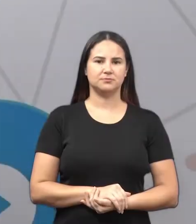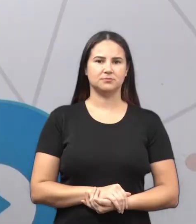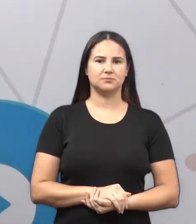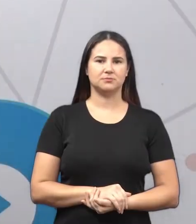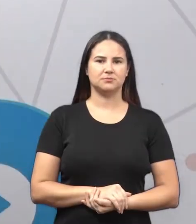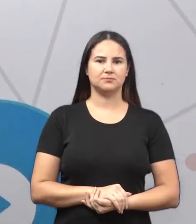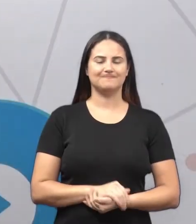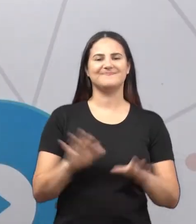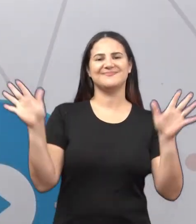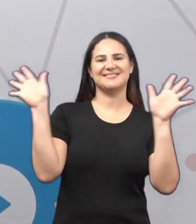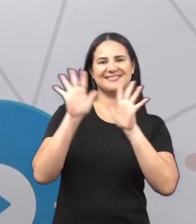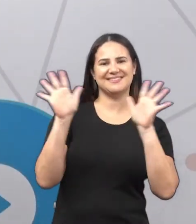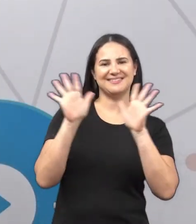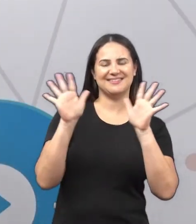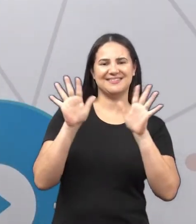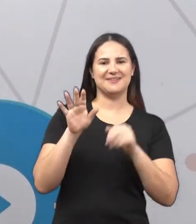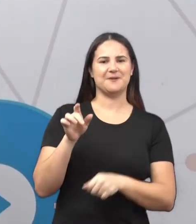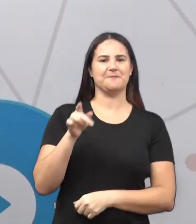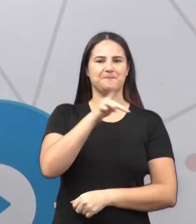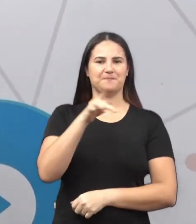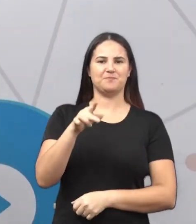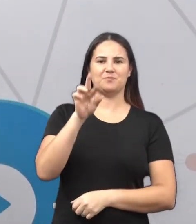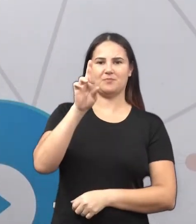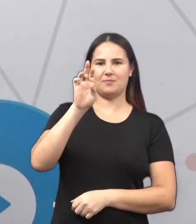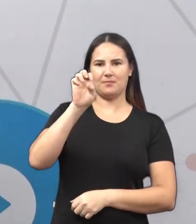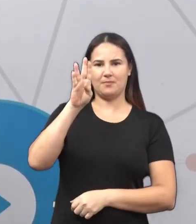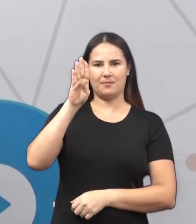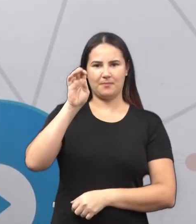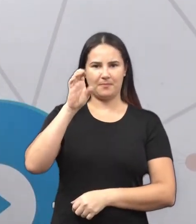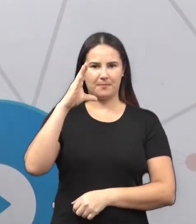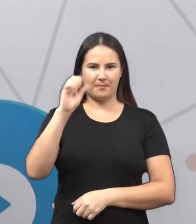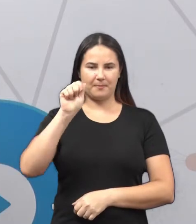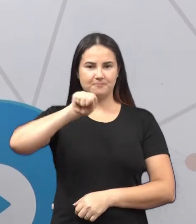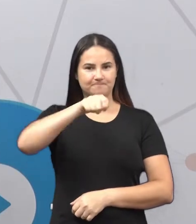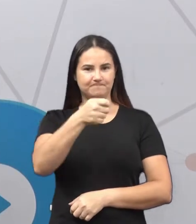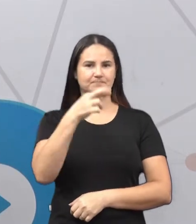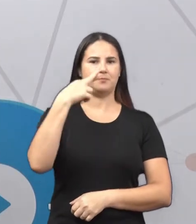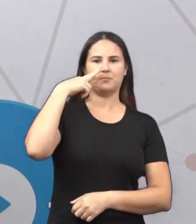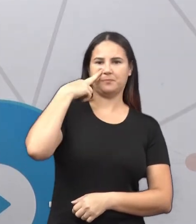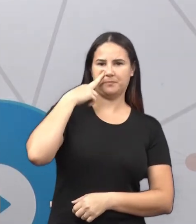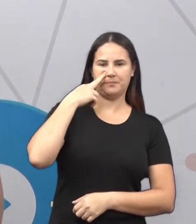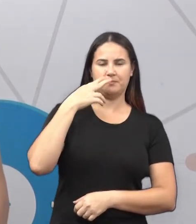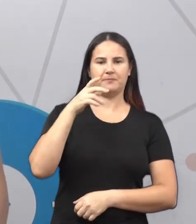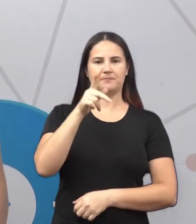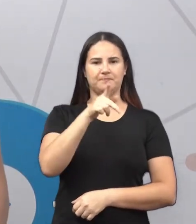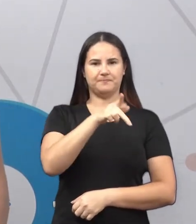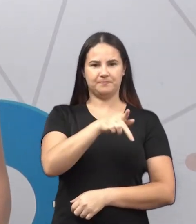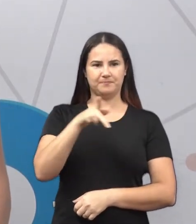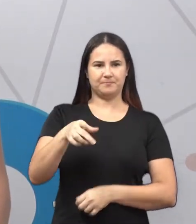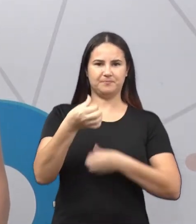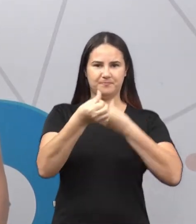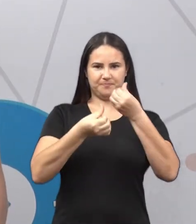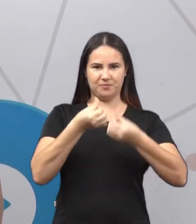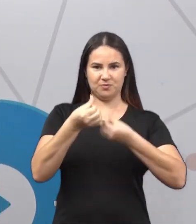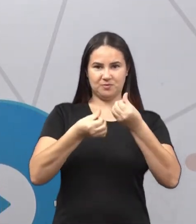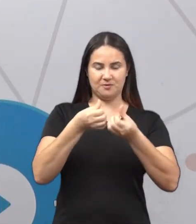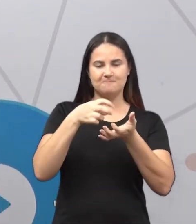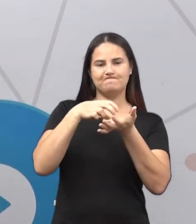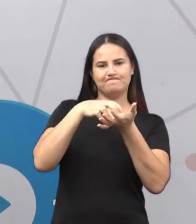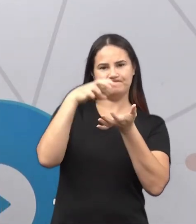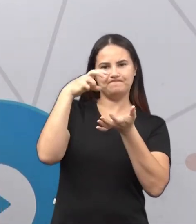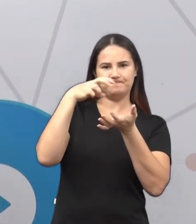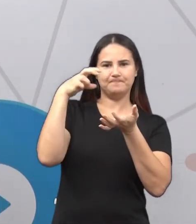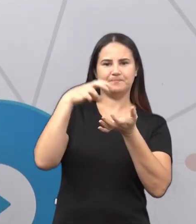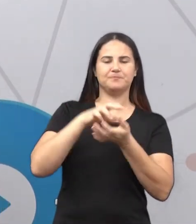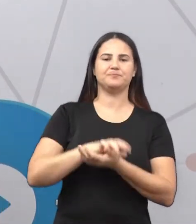Olá, gente! Eu sou a professora Rebeca Bortoli-Mauri, professora do SEJA, pela manhã, né?